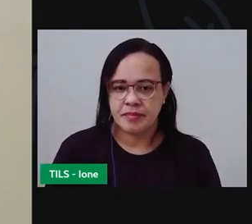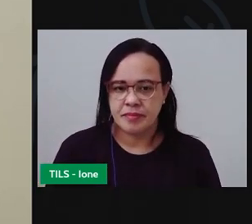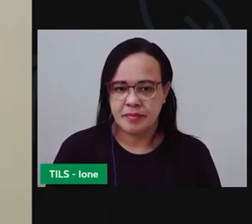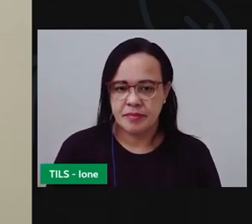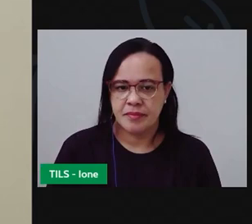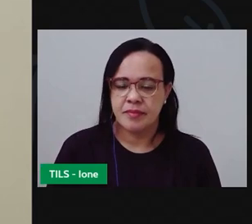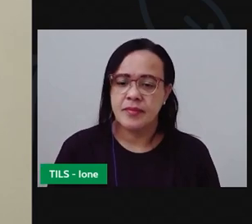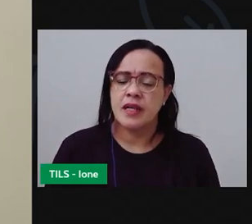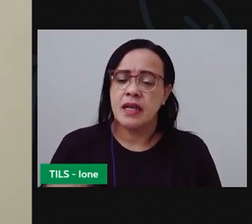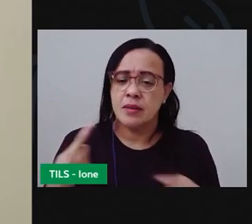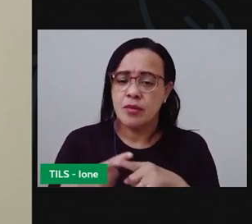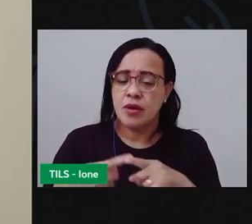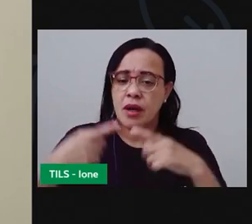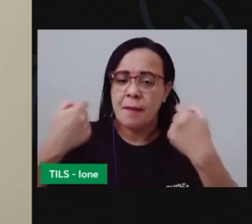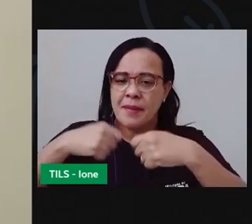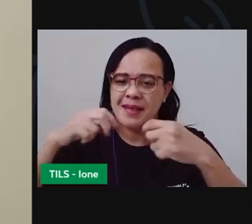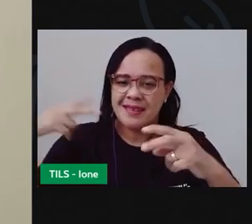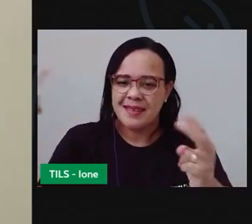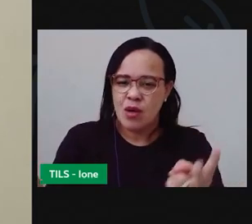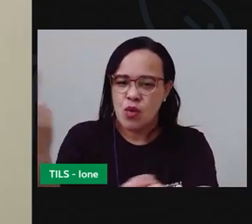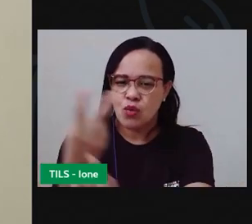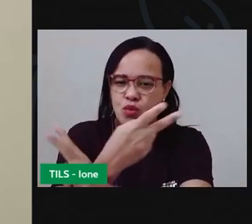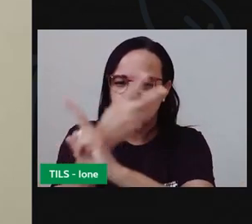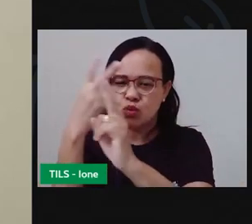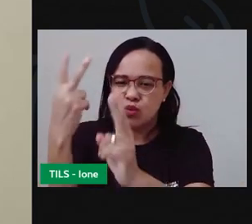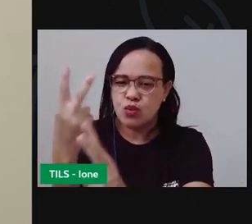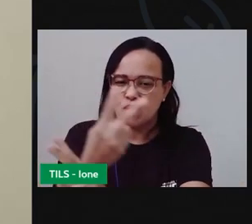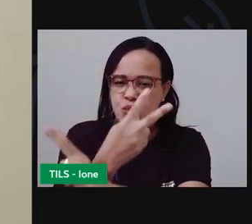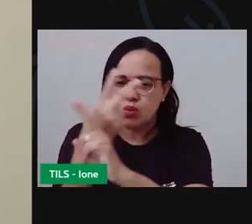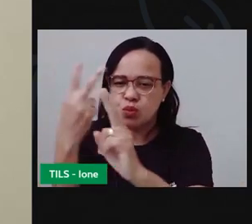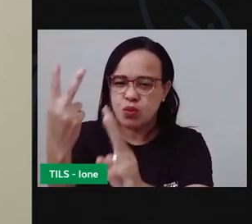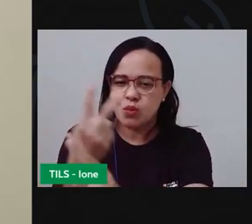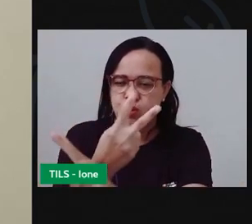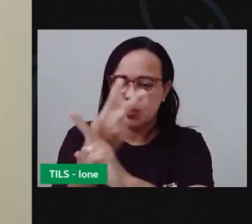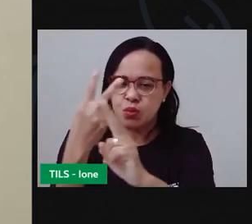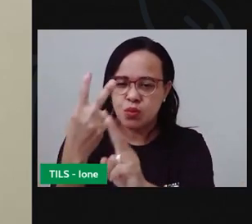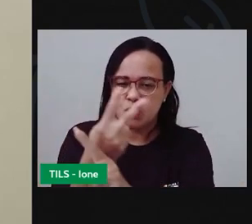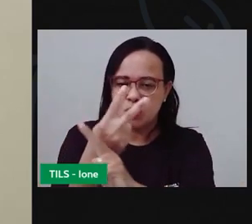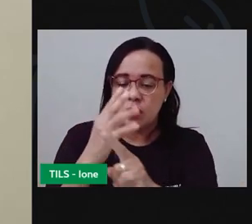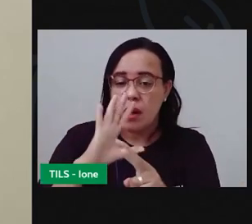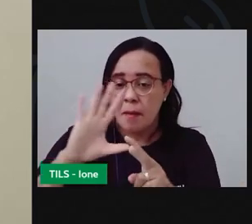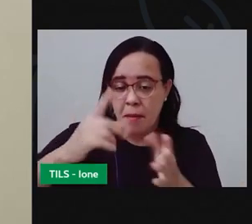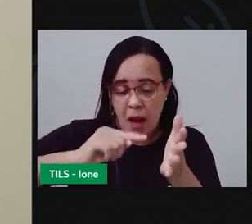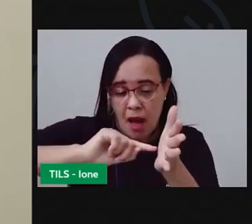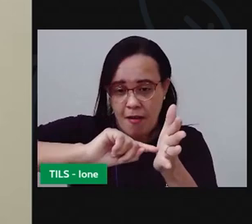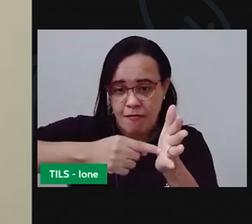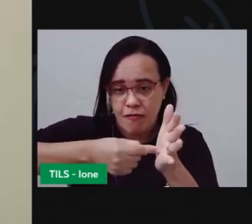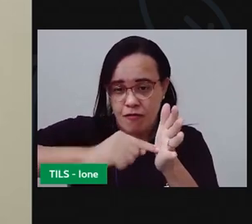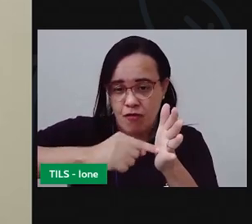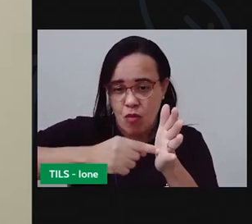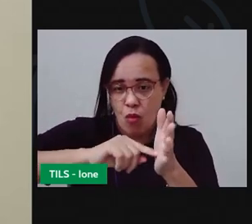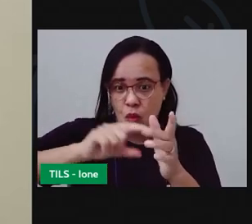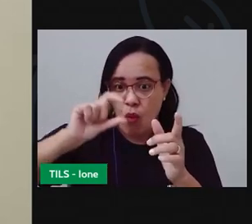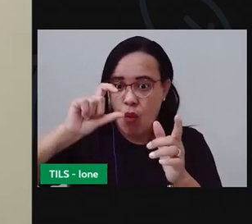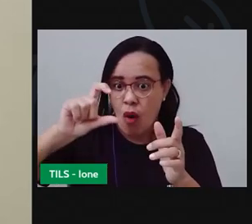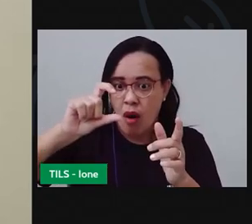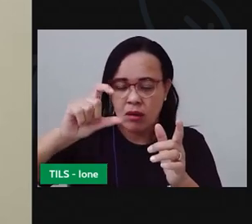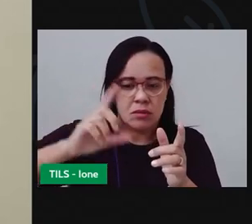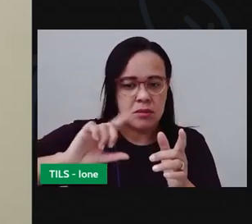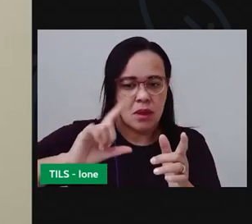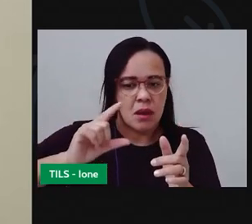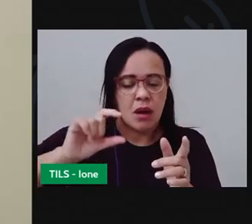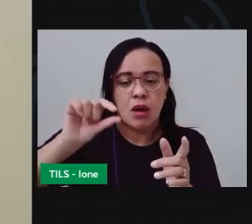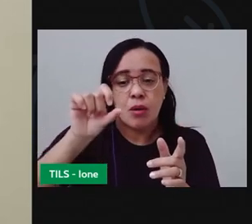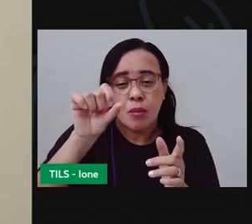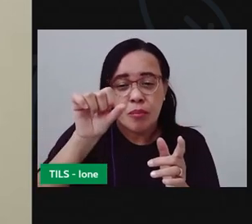receba ventilação mas esses furos não podem ser grandes tá tem que ser furos pequenos para que